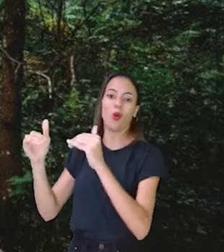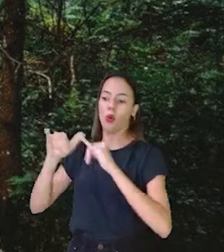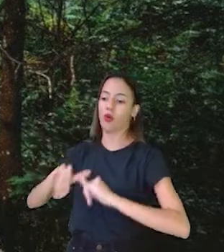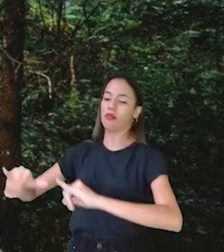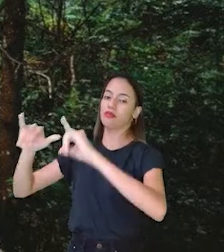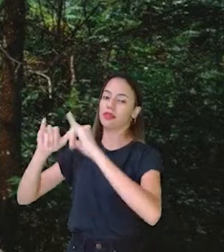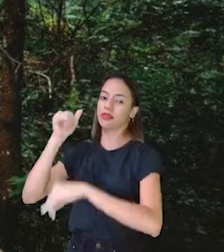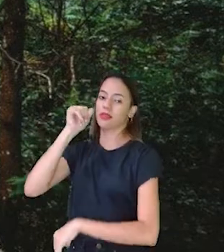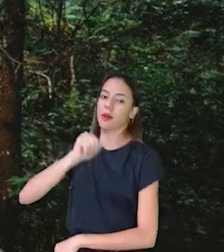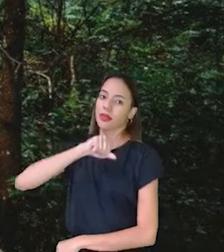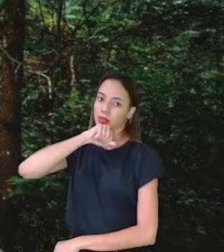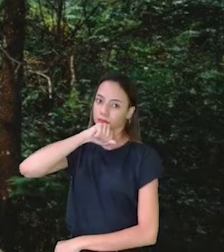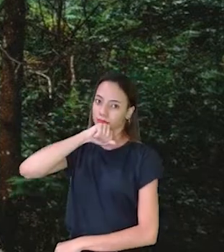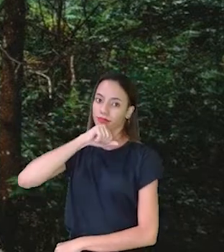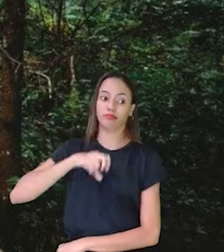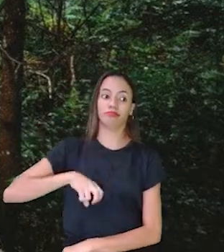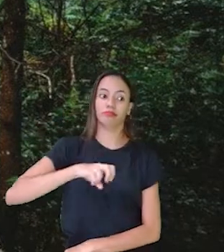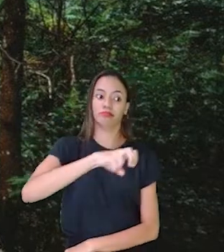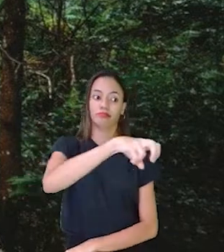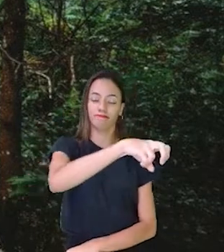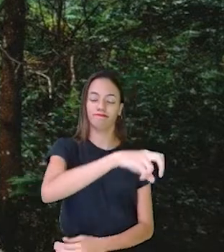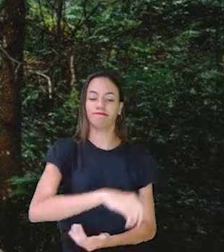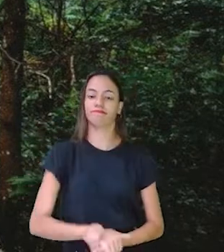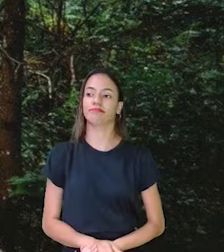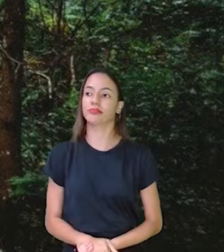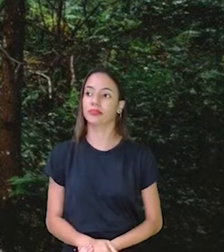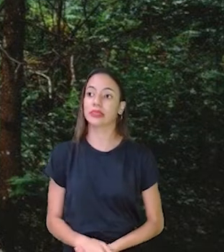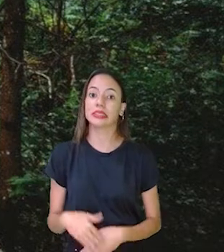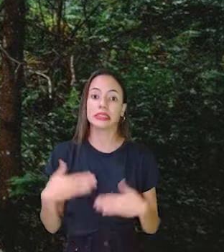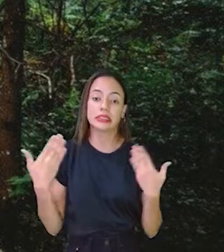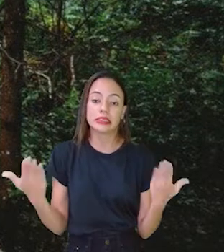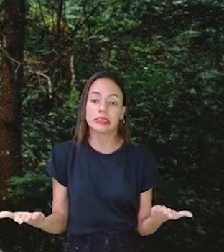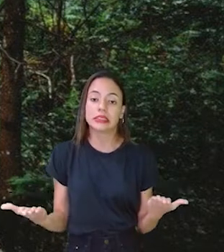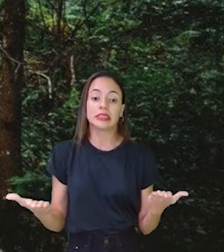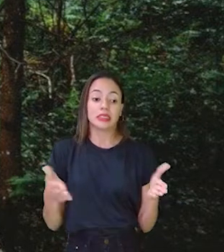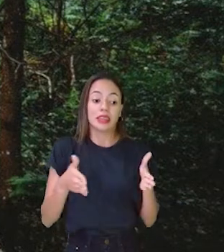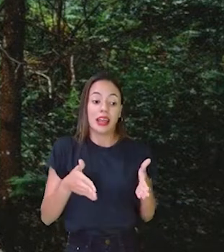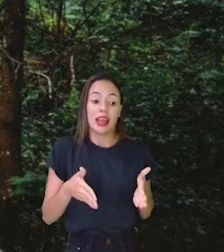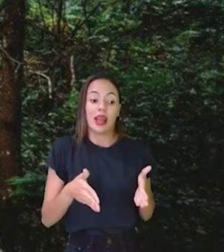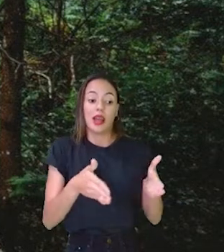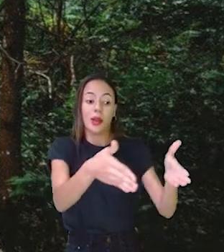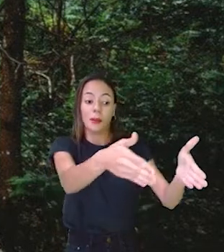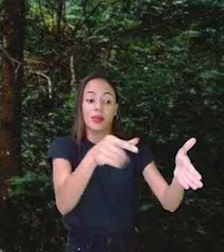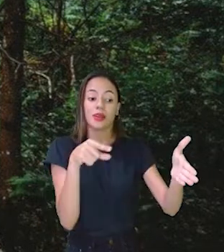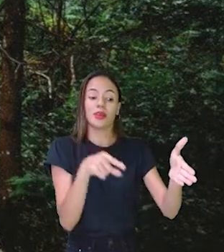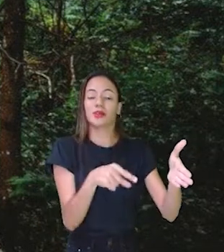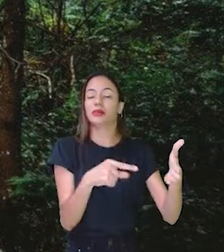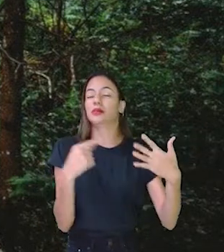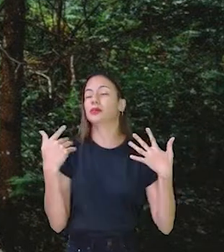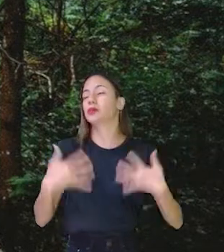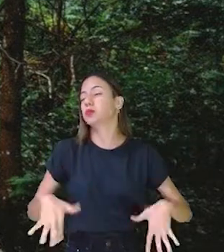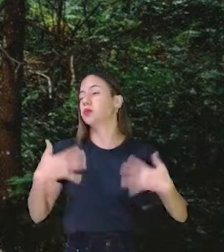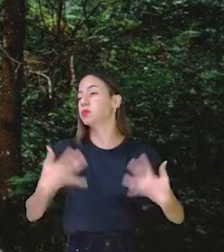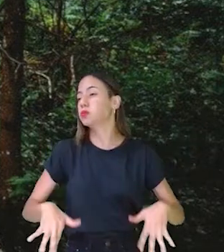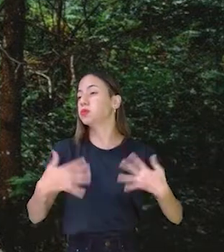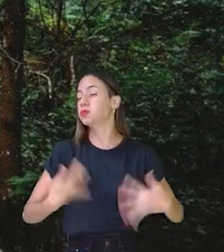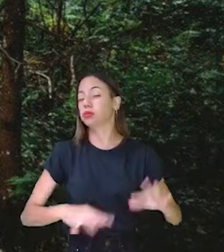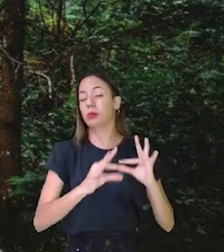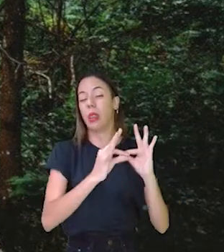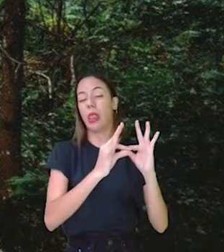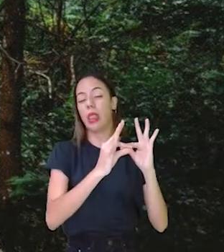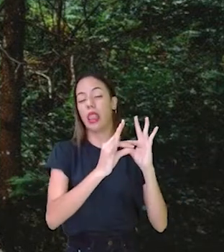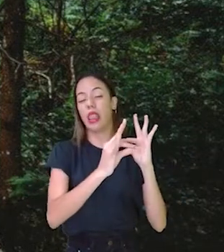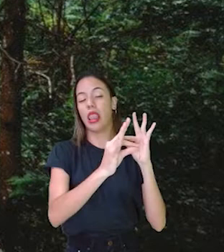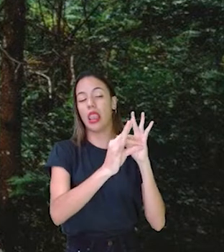lobo falou Gente, acontece que esse era muito mais longo